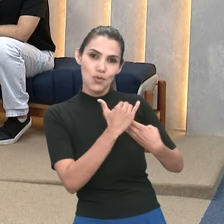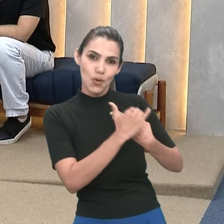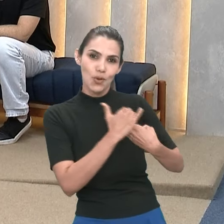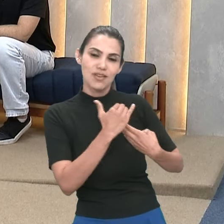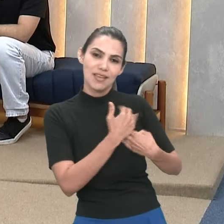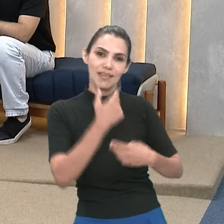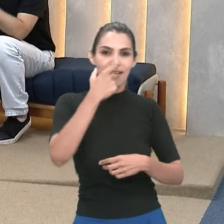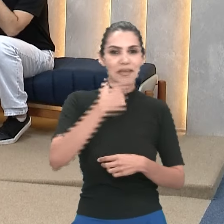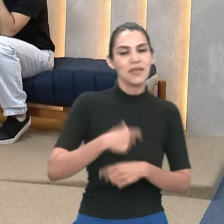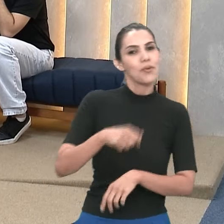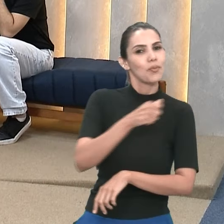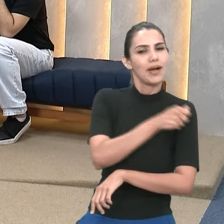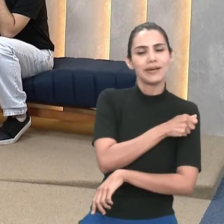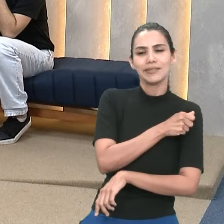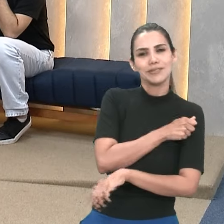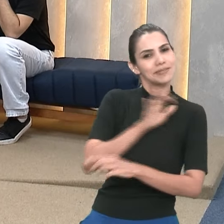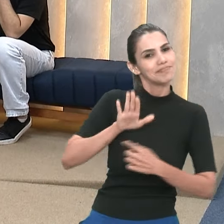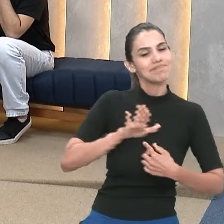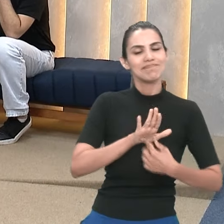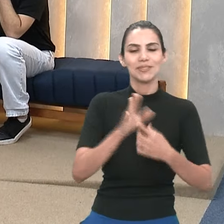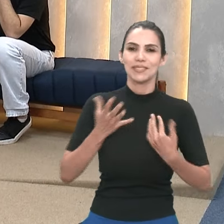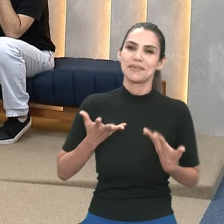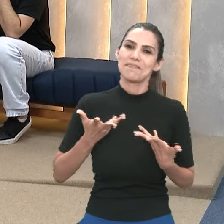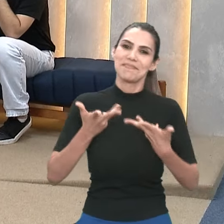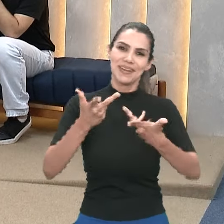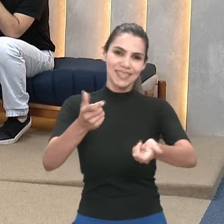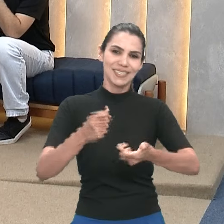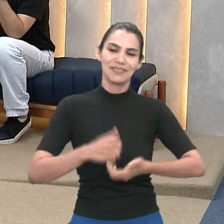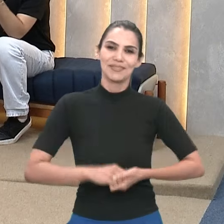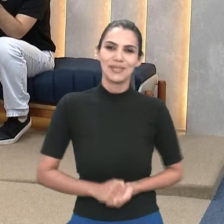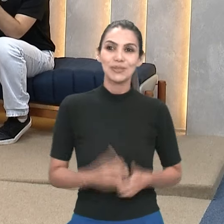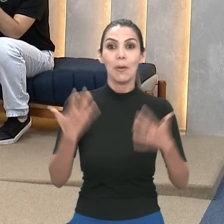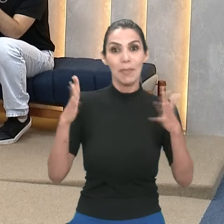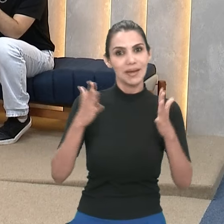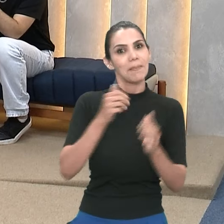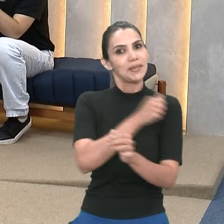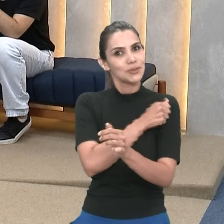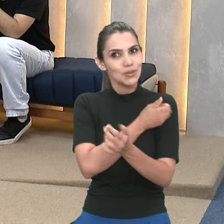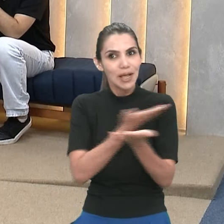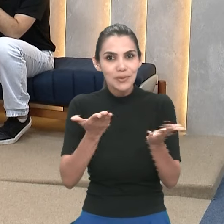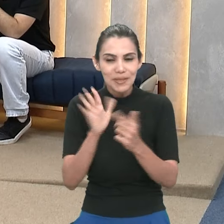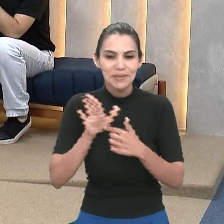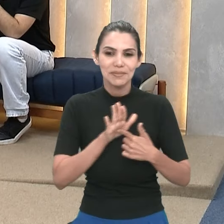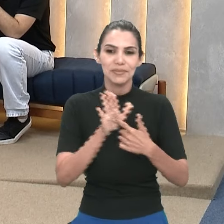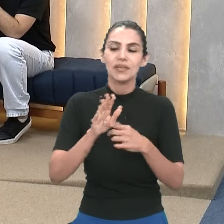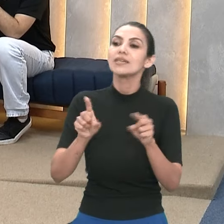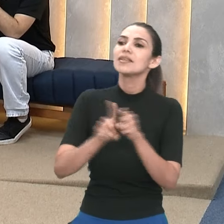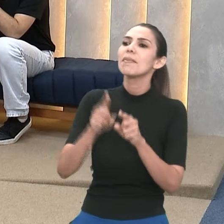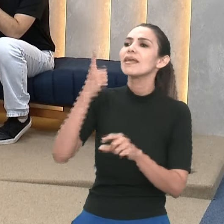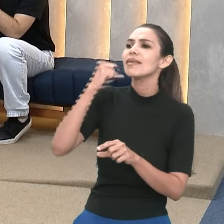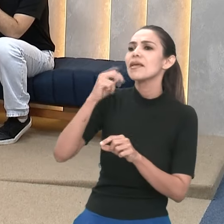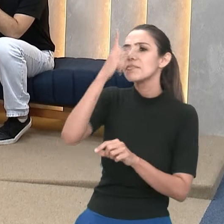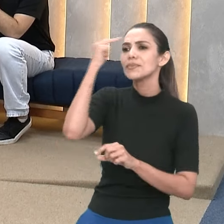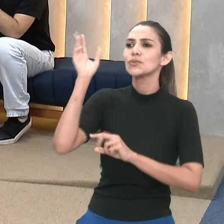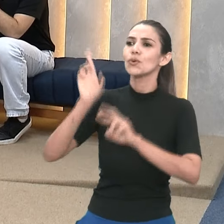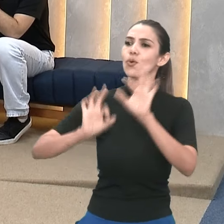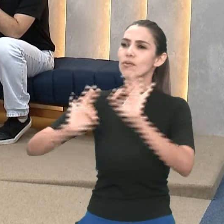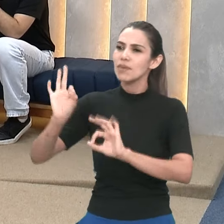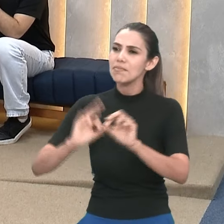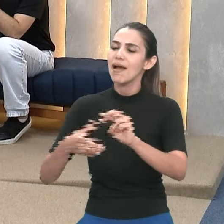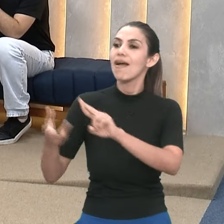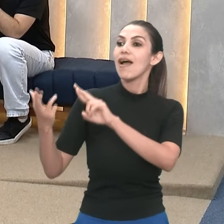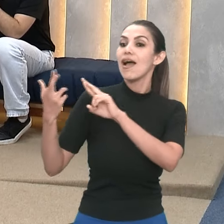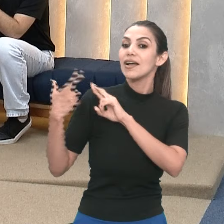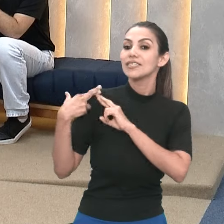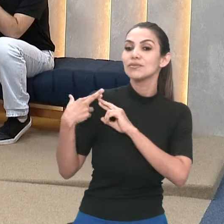discentes estão de parabéns por tudo que estão entregando nesses dias. E a gente quer saber os grandes nomes também que estão envolvidos nesse evento,